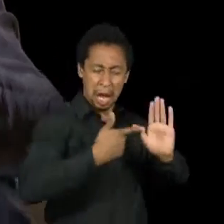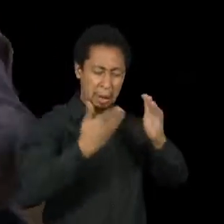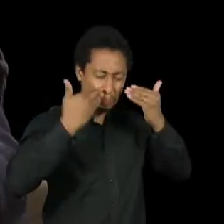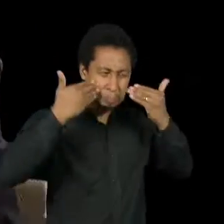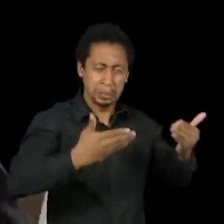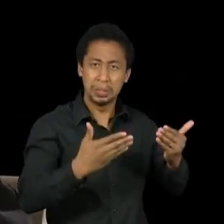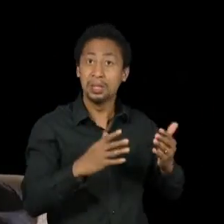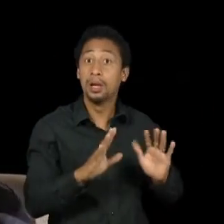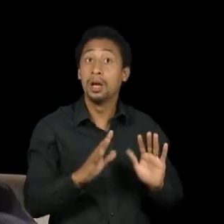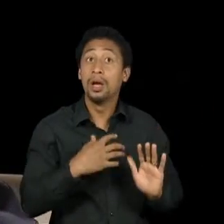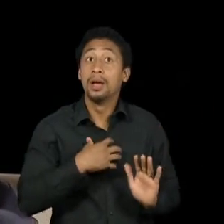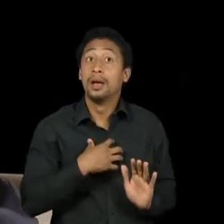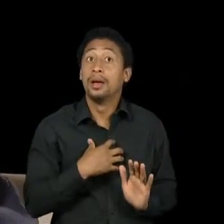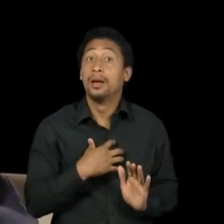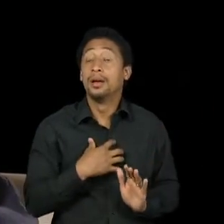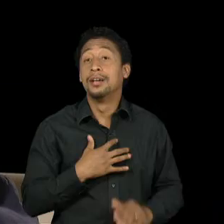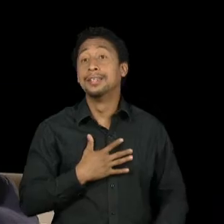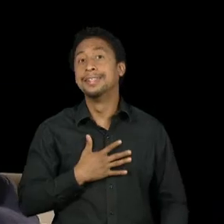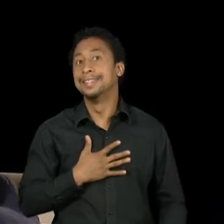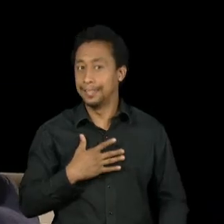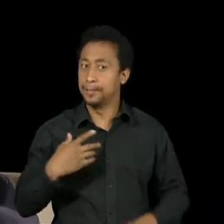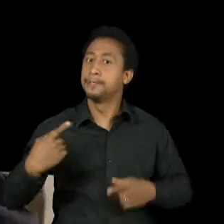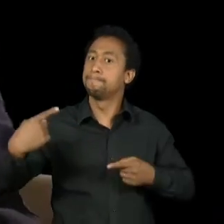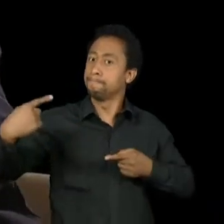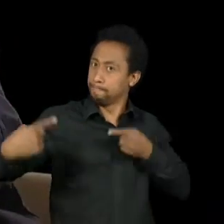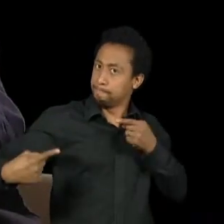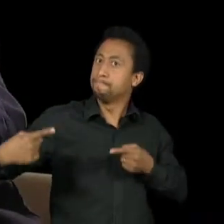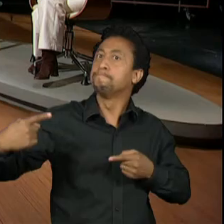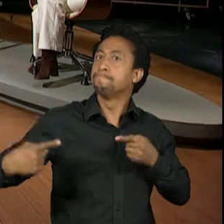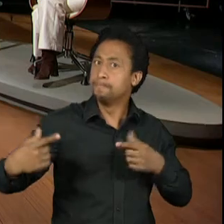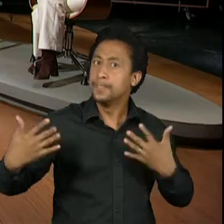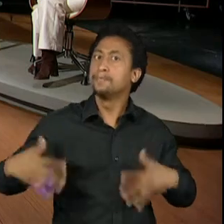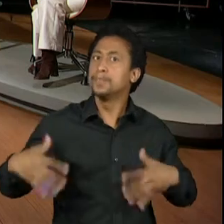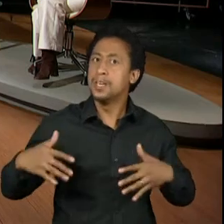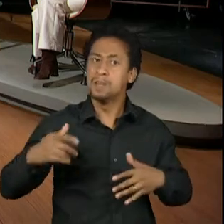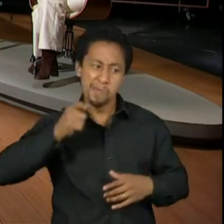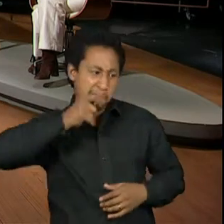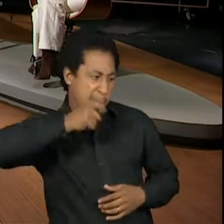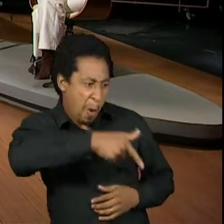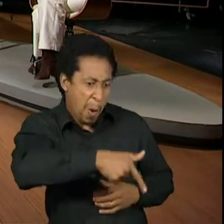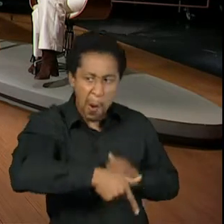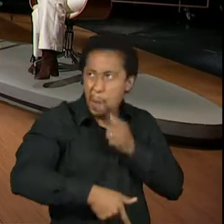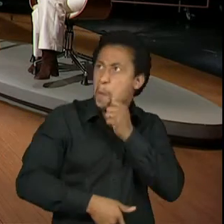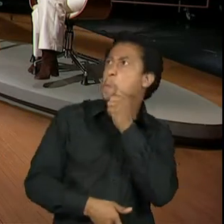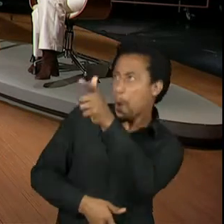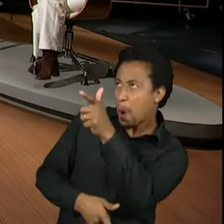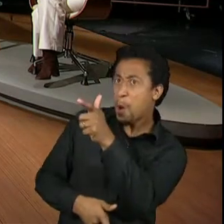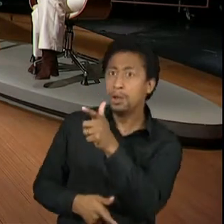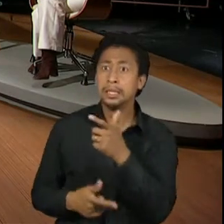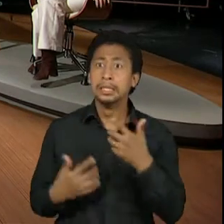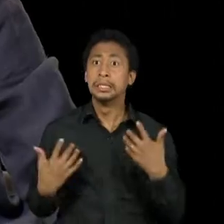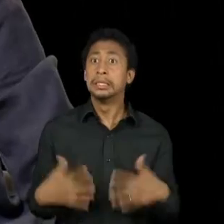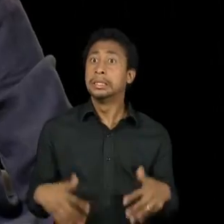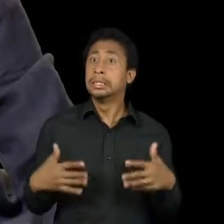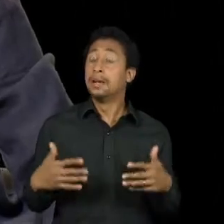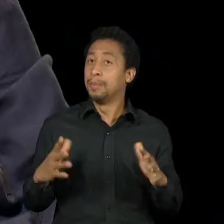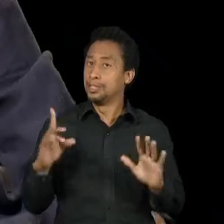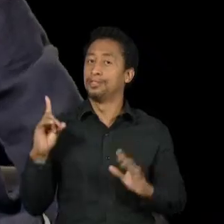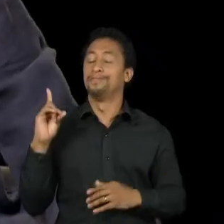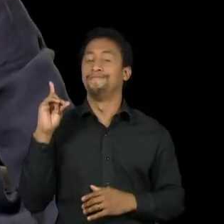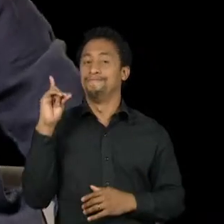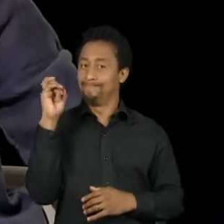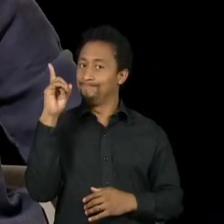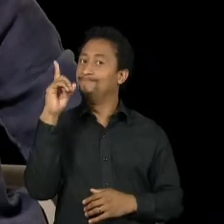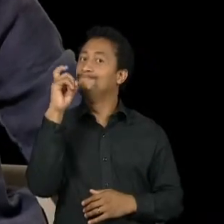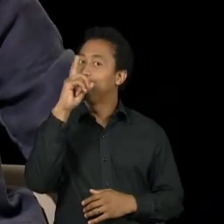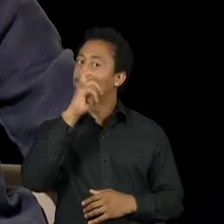falávamos coisas horríveis. E é muito difícil. É muito difícil. Eu acho que, sobretudo, era para